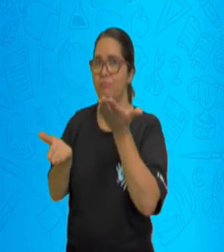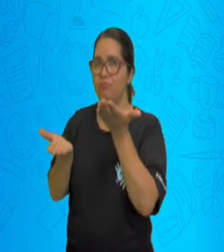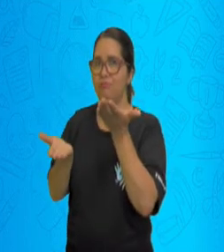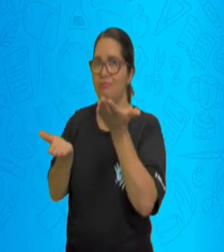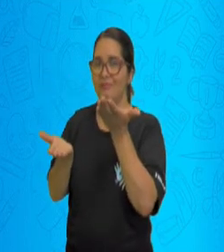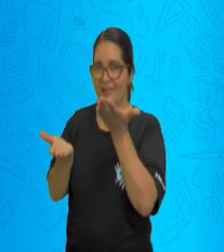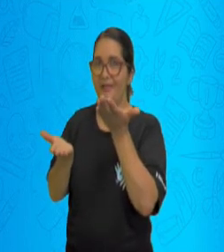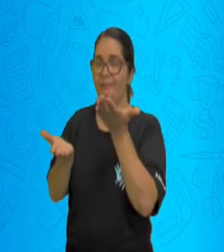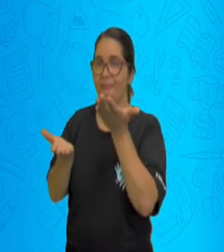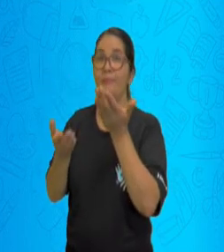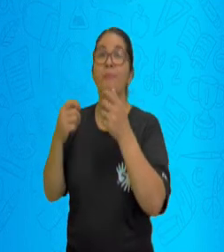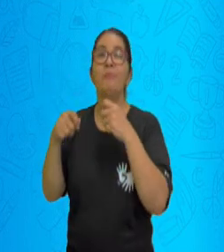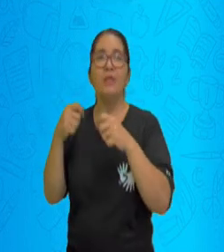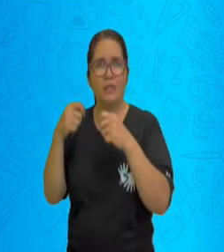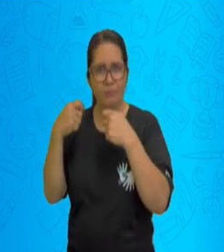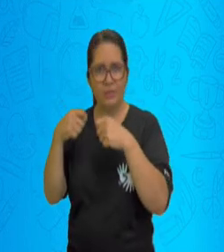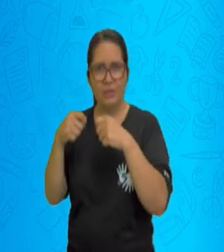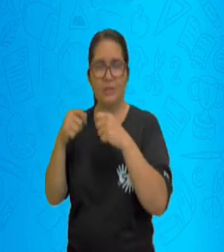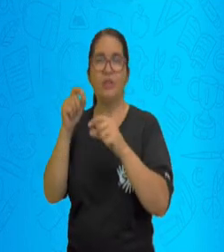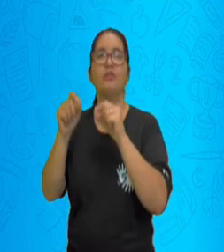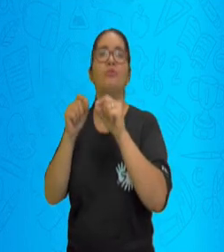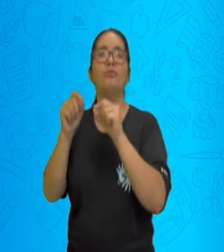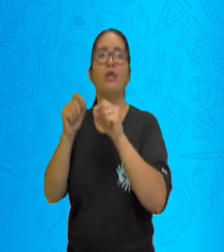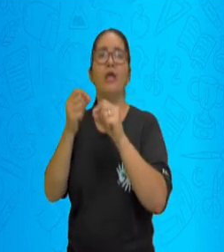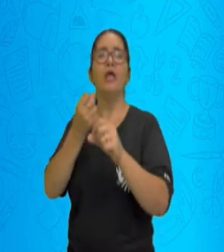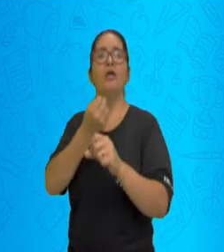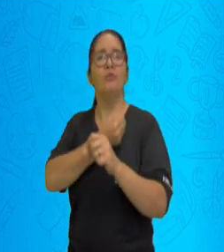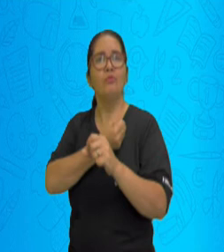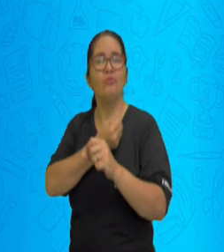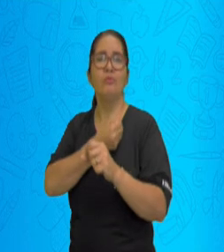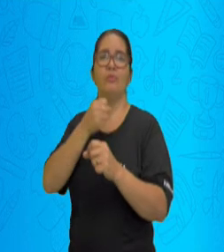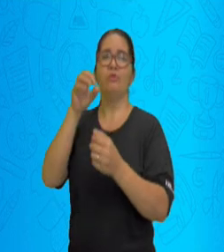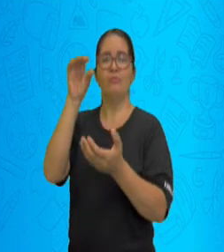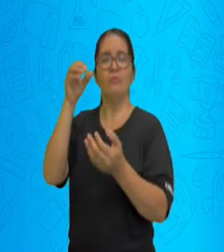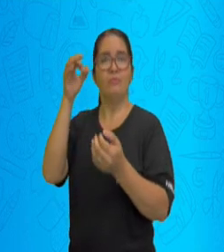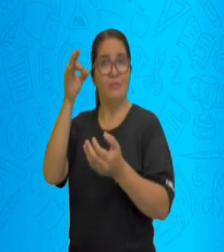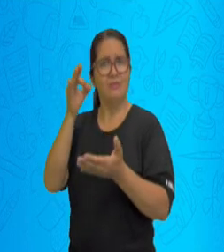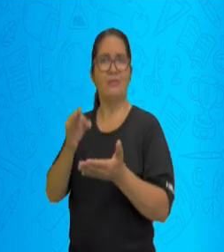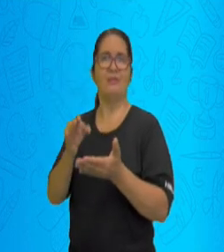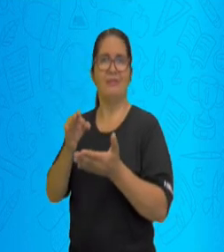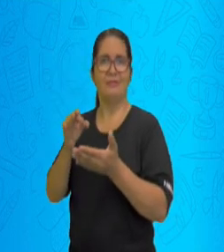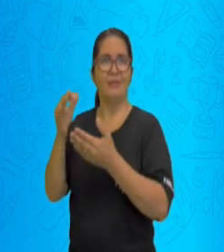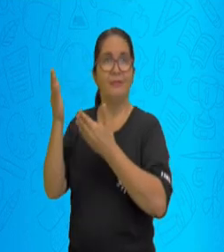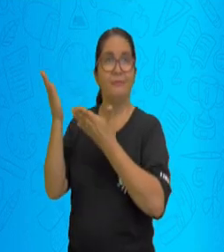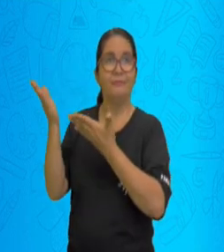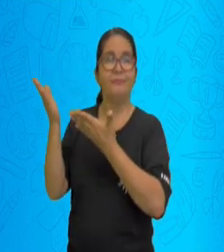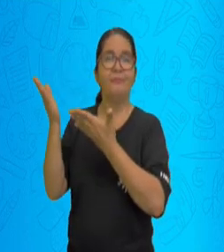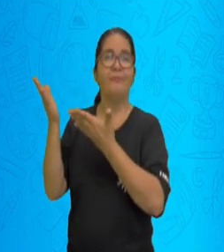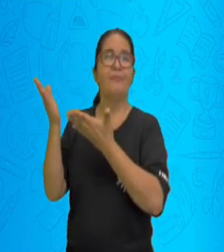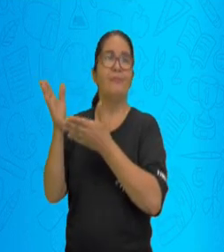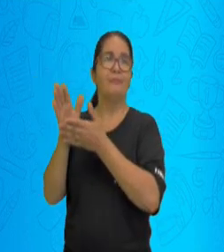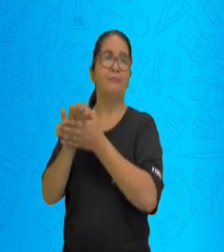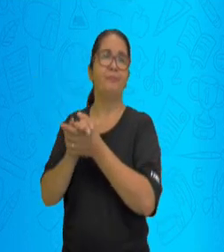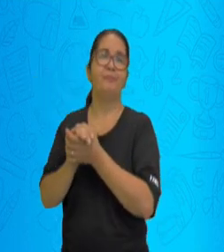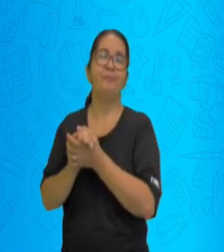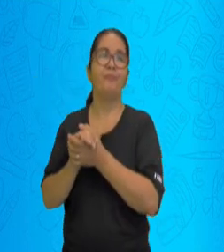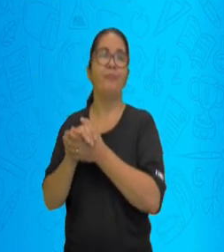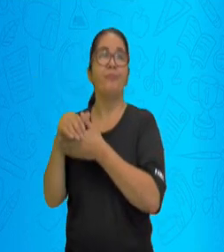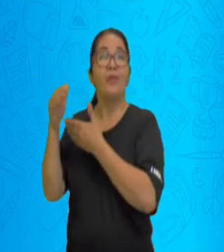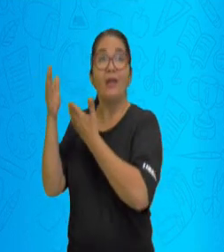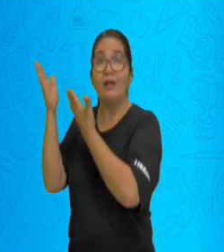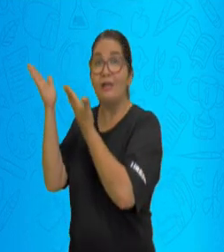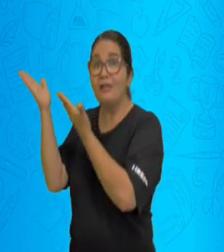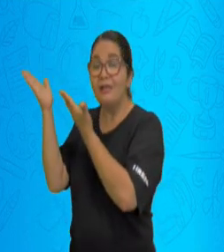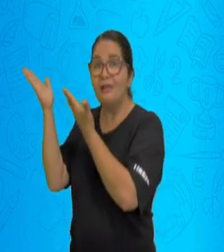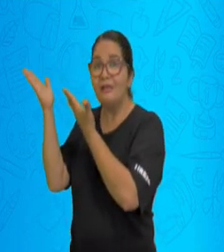Eu vou transferir novamente aqui, 7, 5, 6, 7. E vou